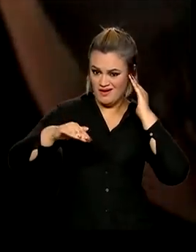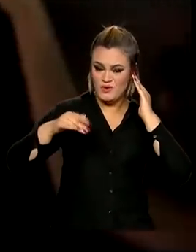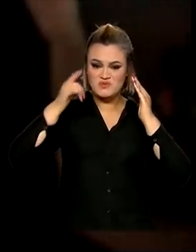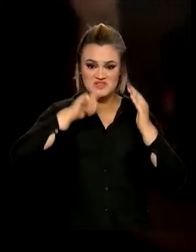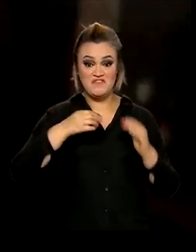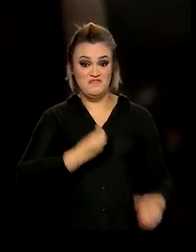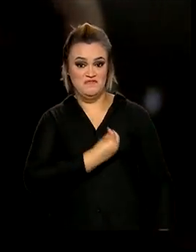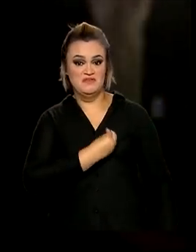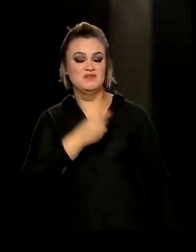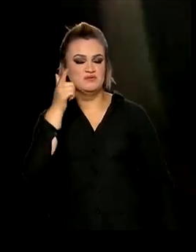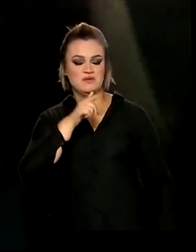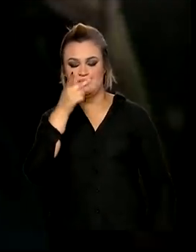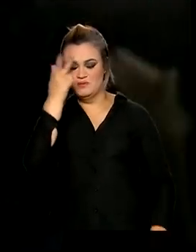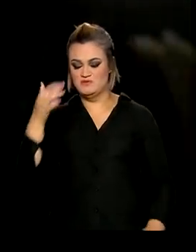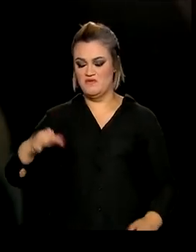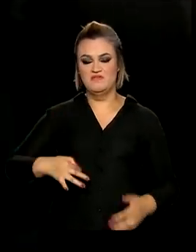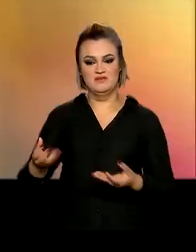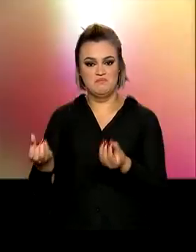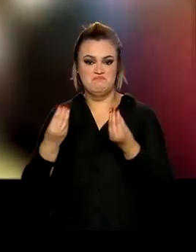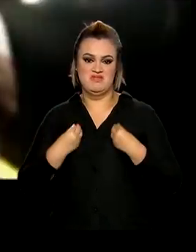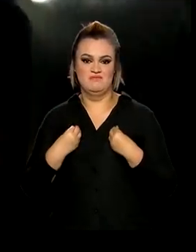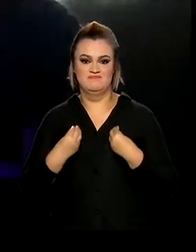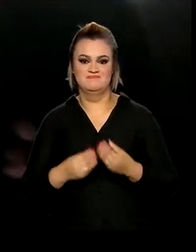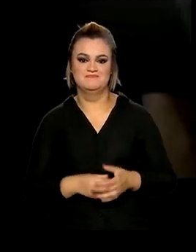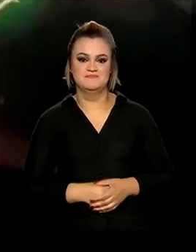Eu estou vivo, porque alguém doou o fígado para mim.